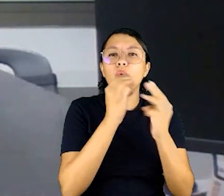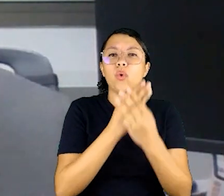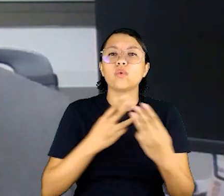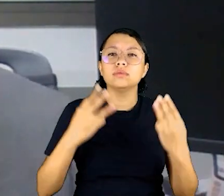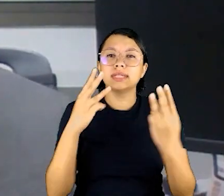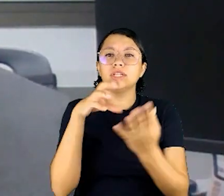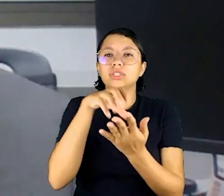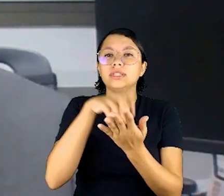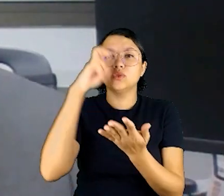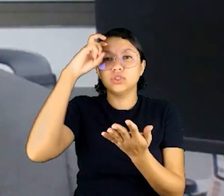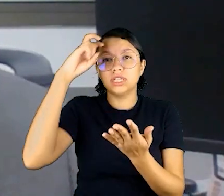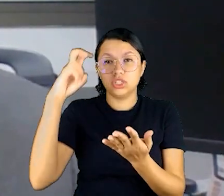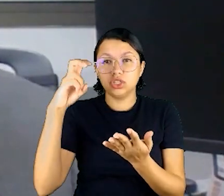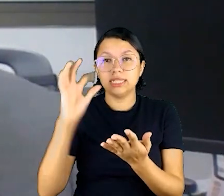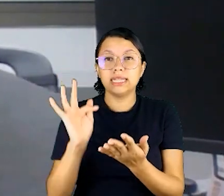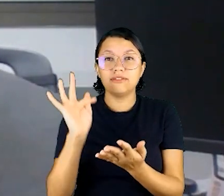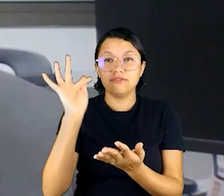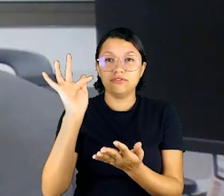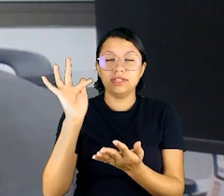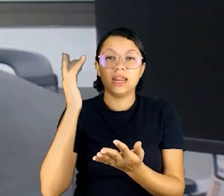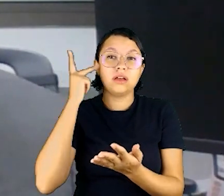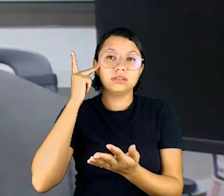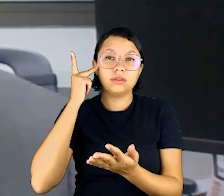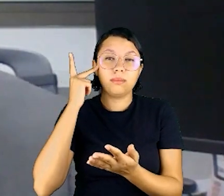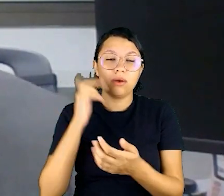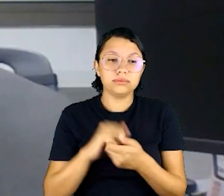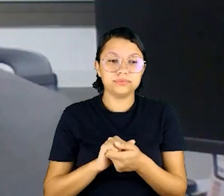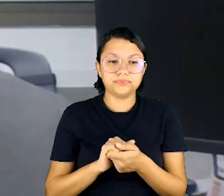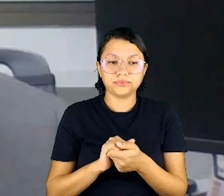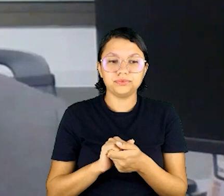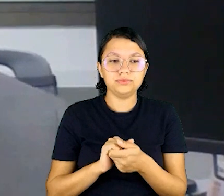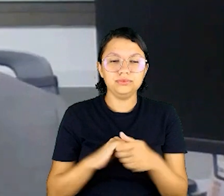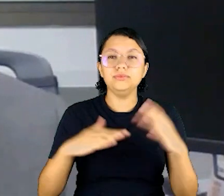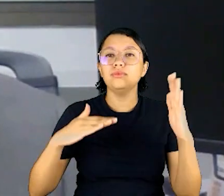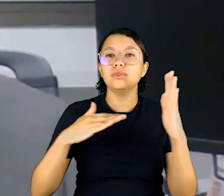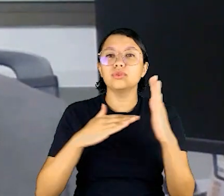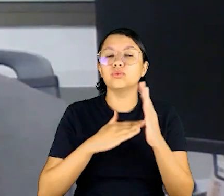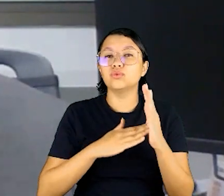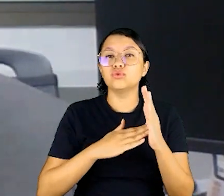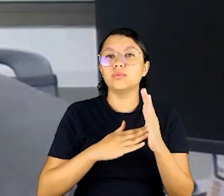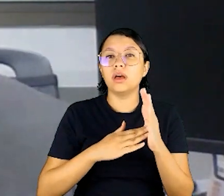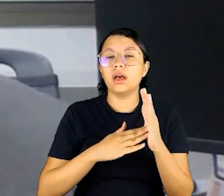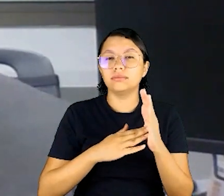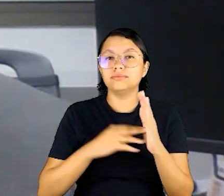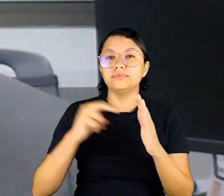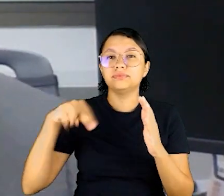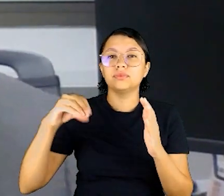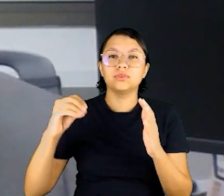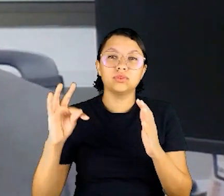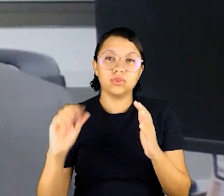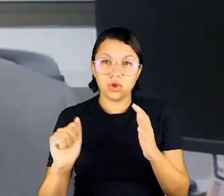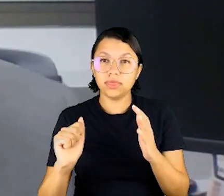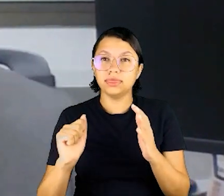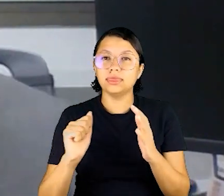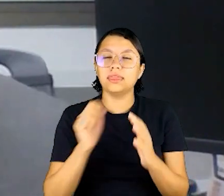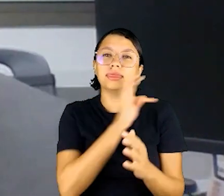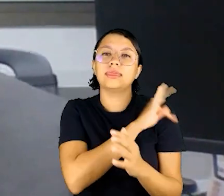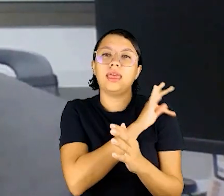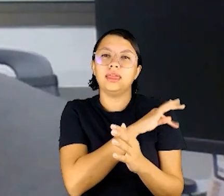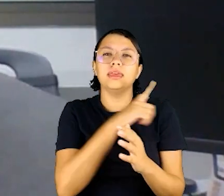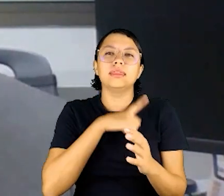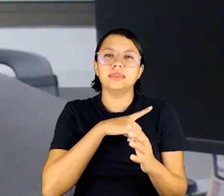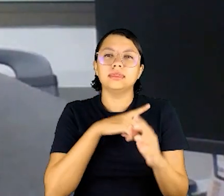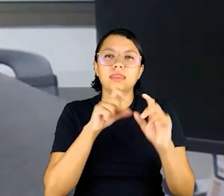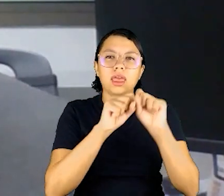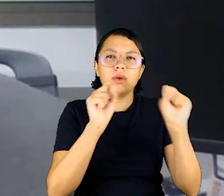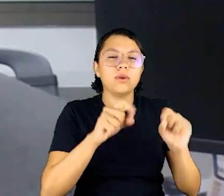ou está no site do Centro de Inteligência da Federal de São Paulo, e aí a última nota técnica nossa lá tem o link para